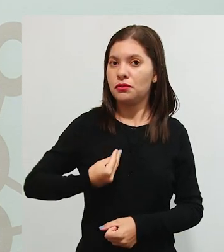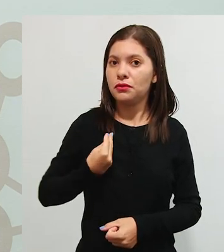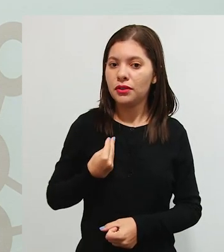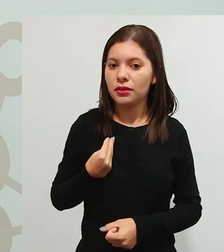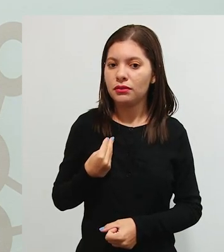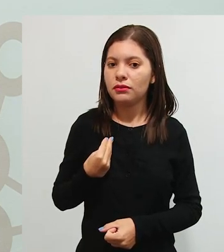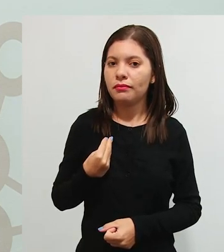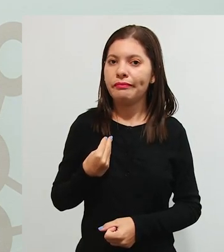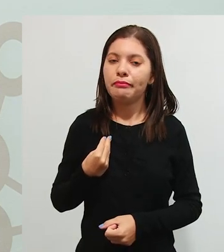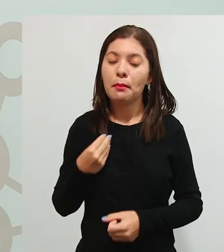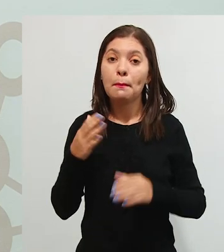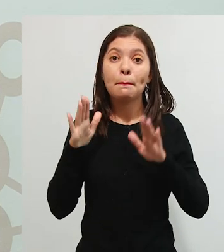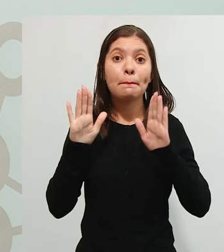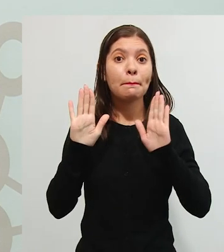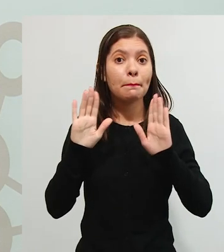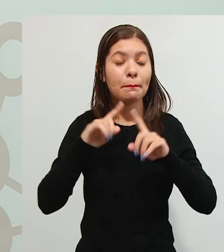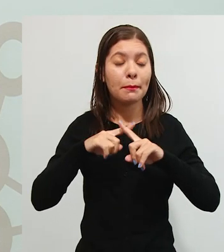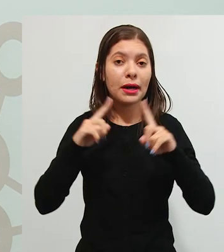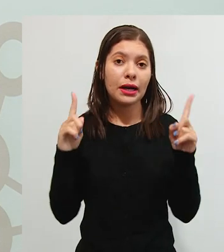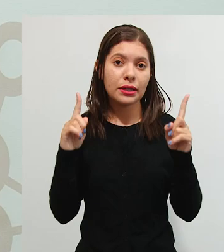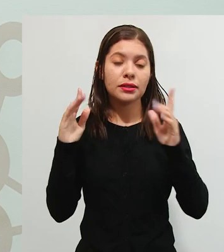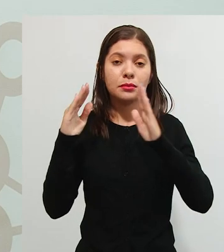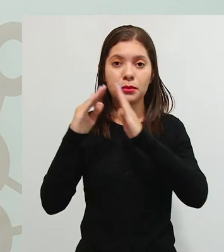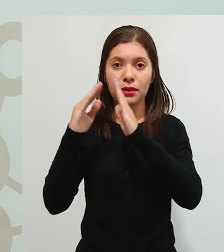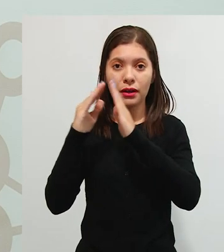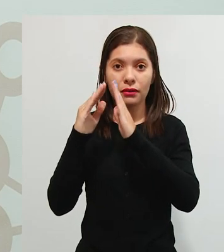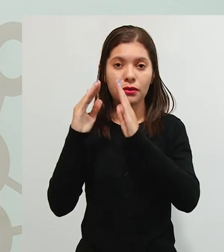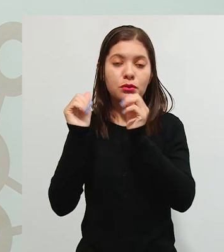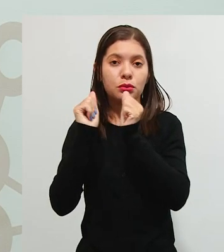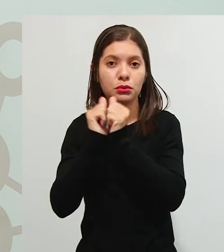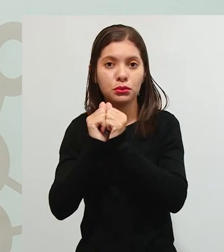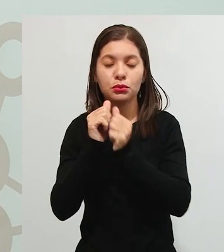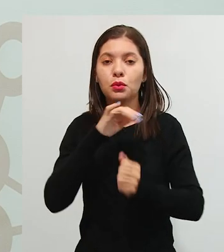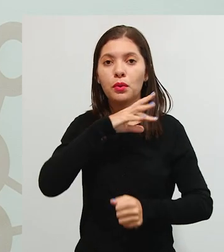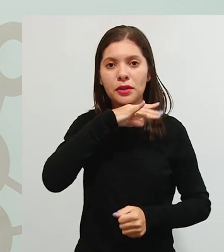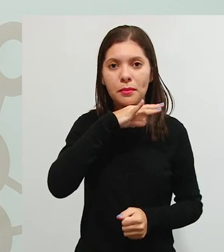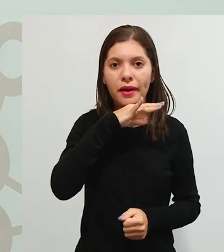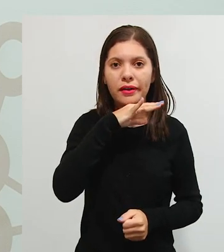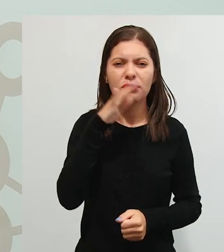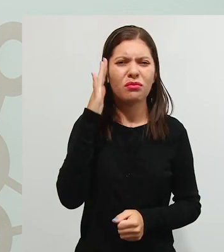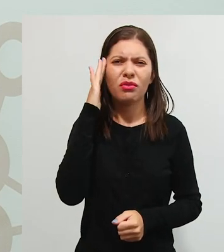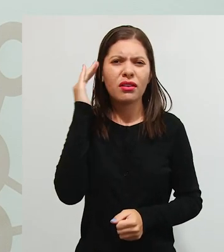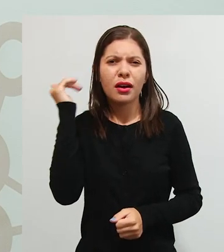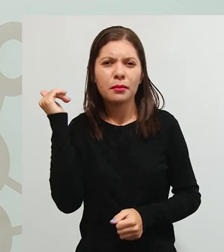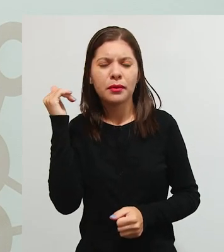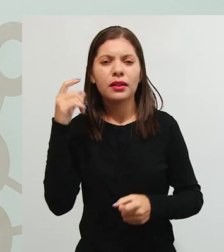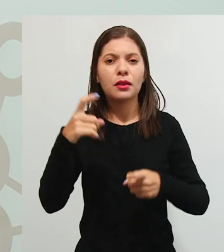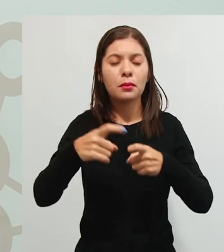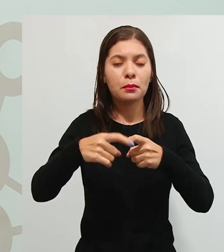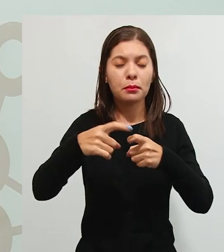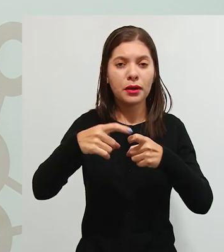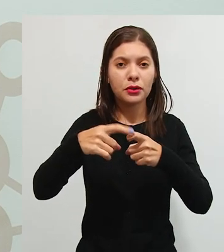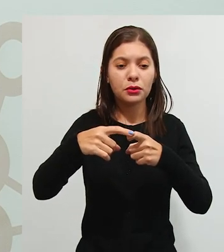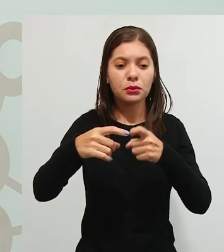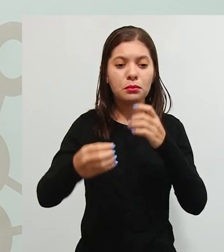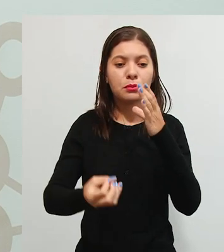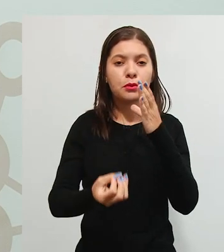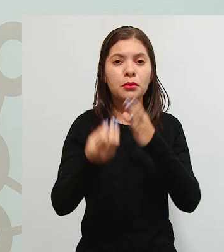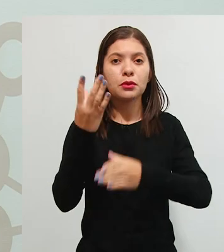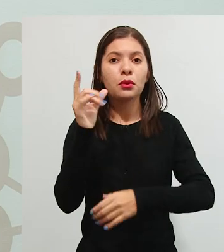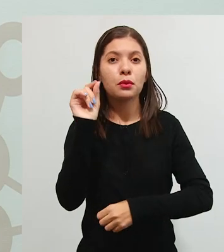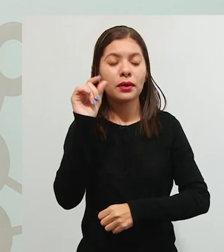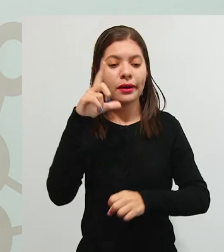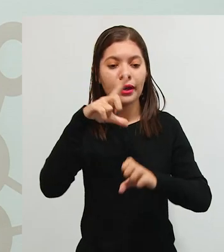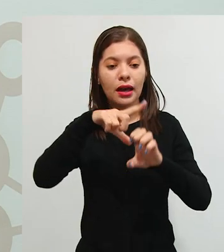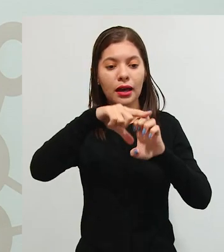entre lobos, não se sabe, de fato. Há um médico francês que ele chegou a publicar